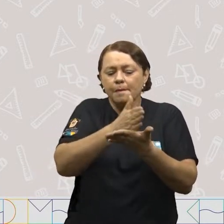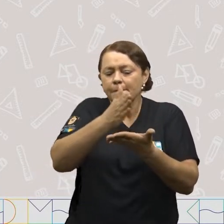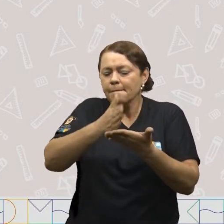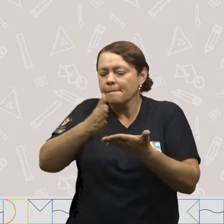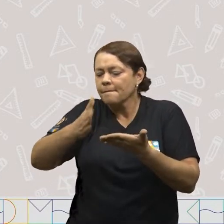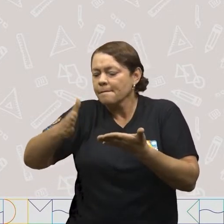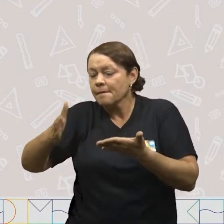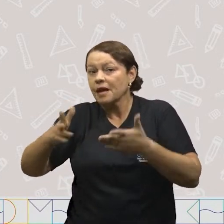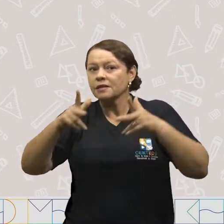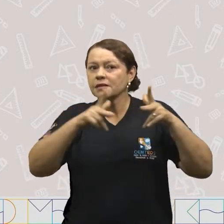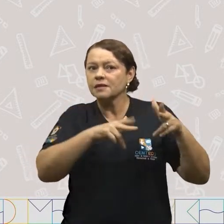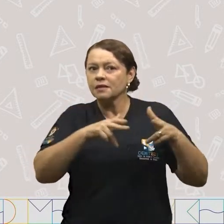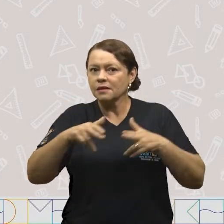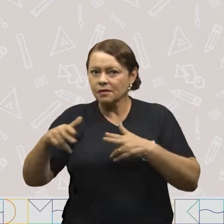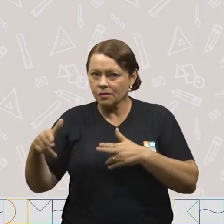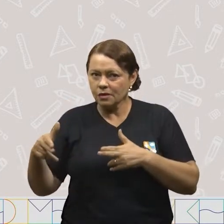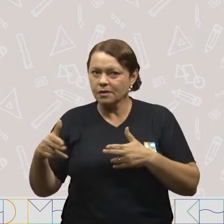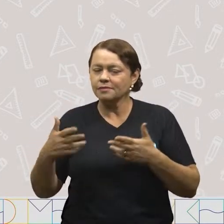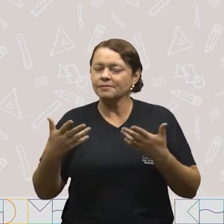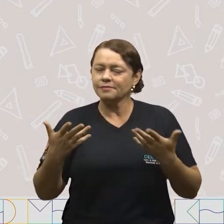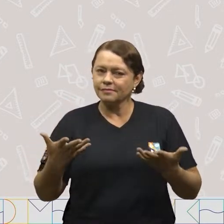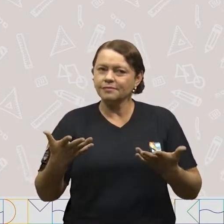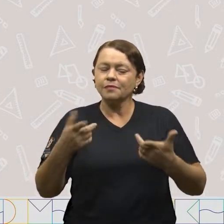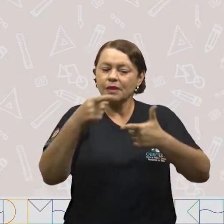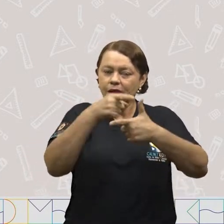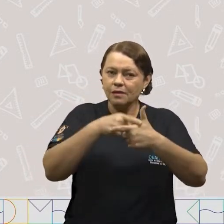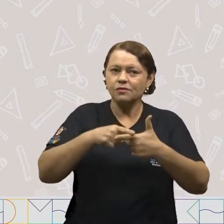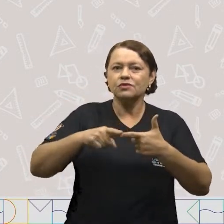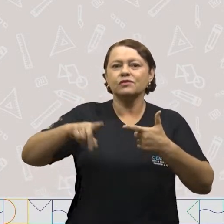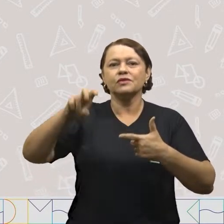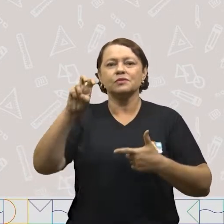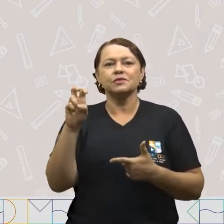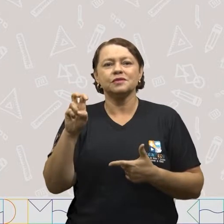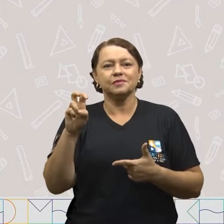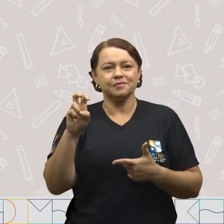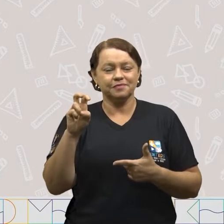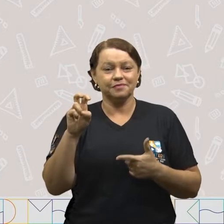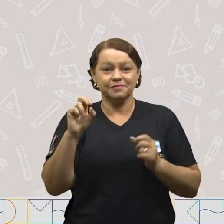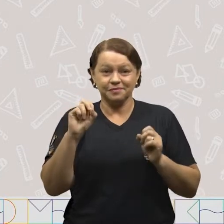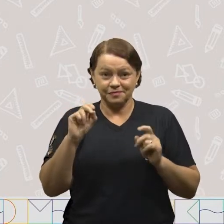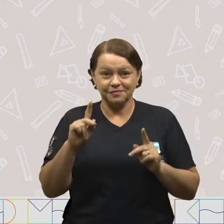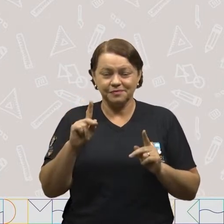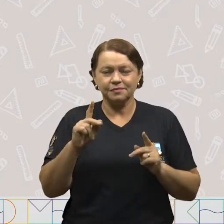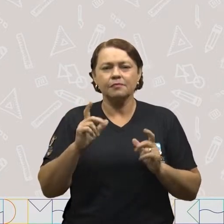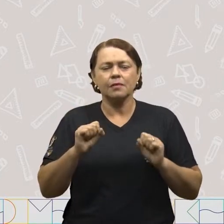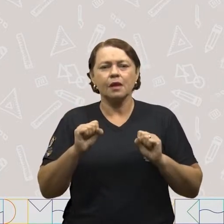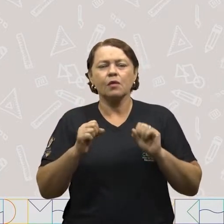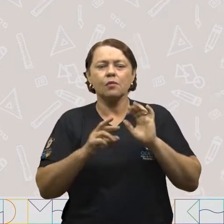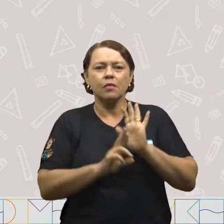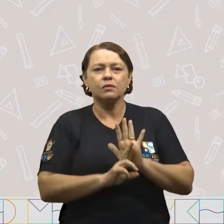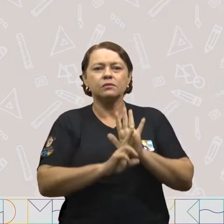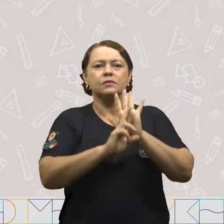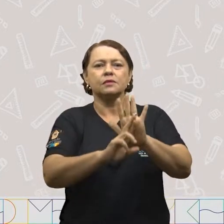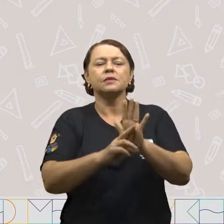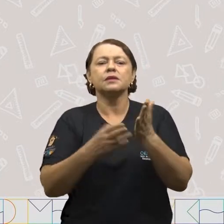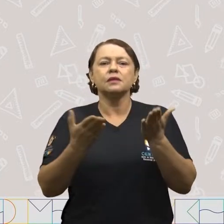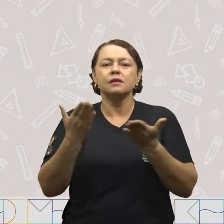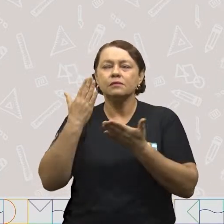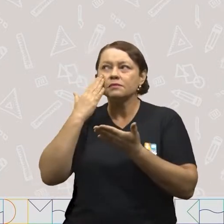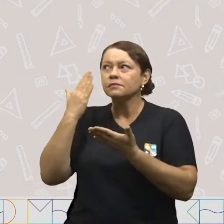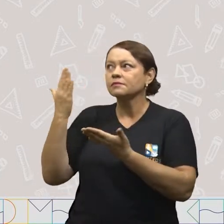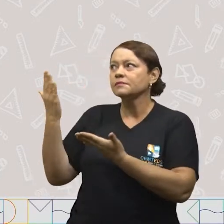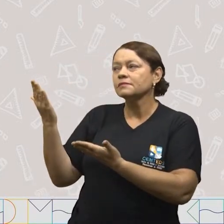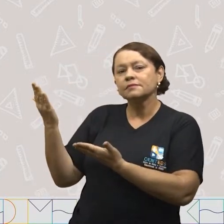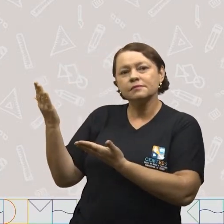partes iguais. Ou seja, dividir por cinco. Eu posso representá-lo assim,